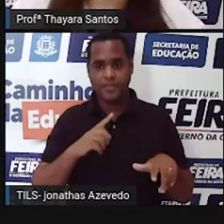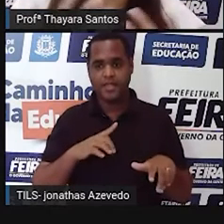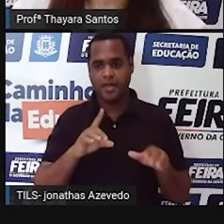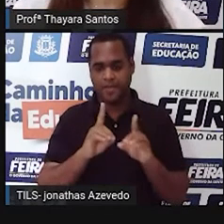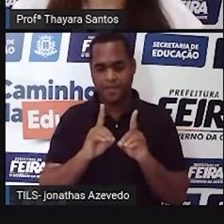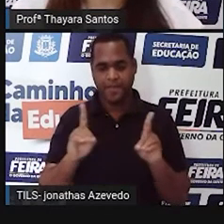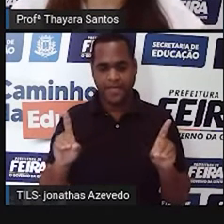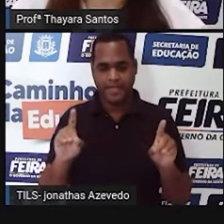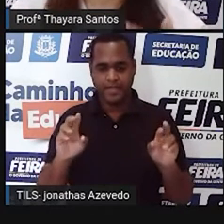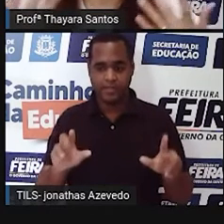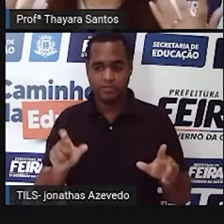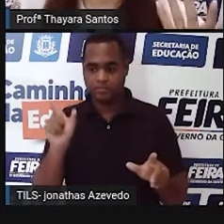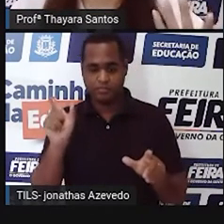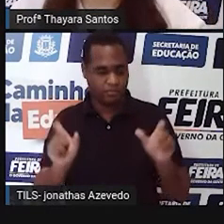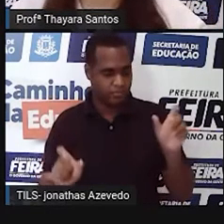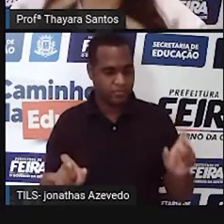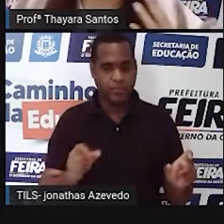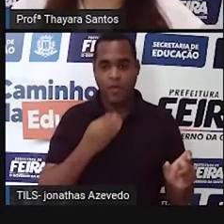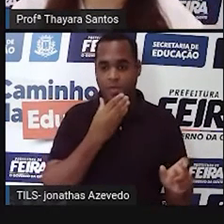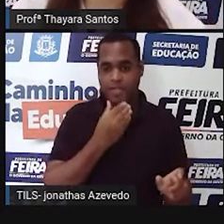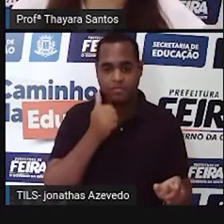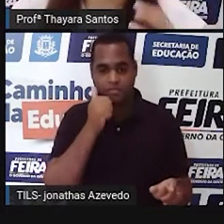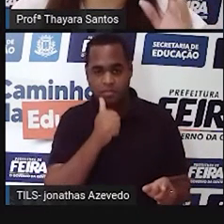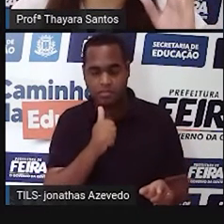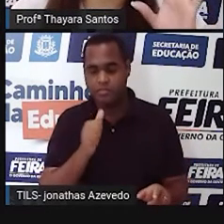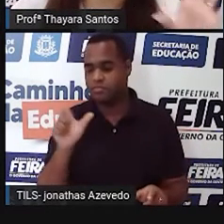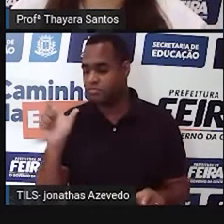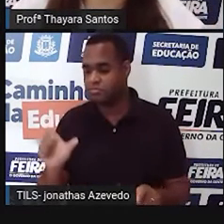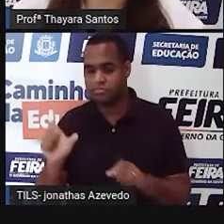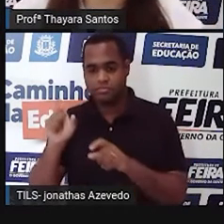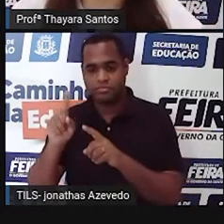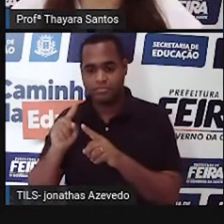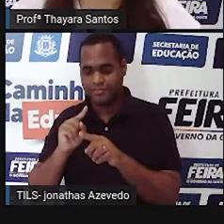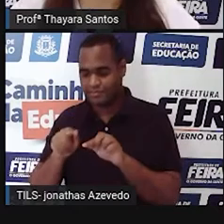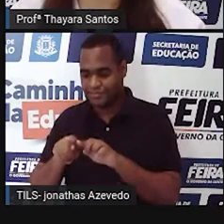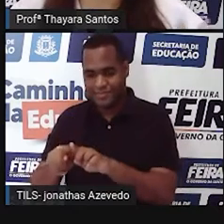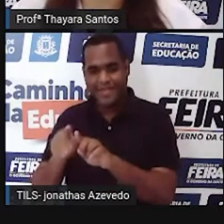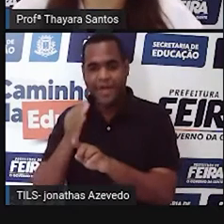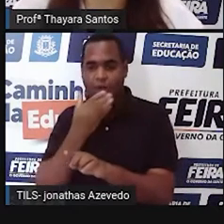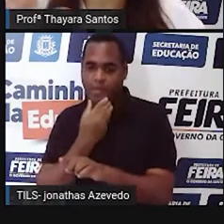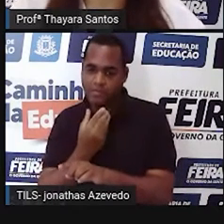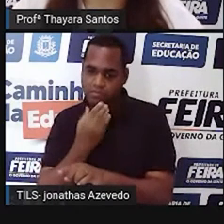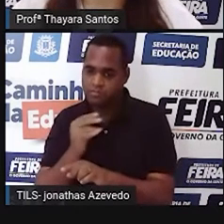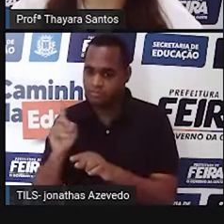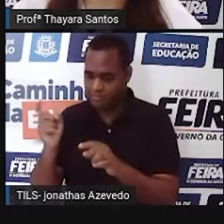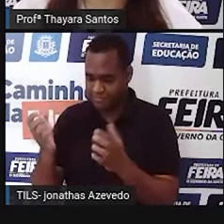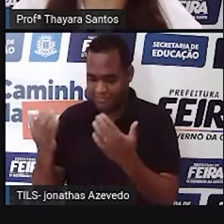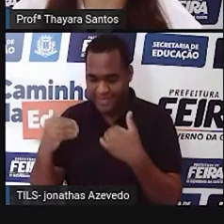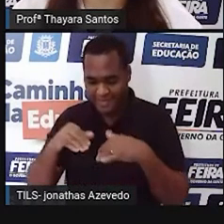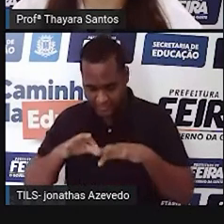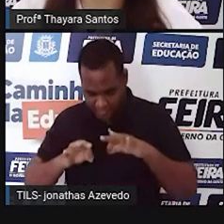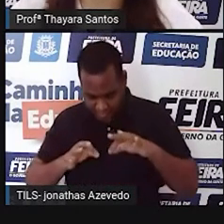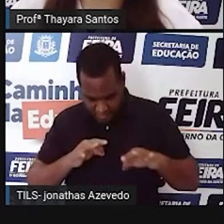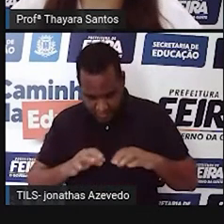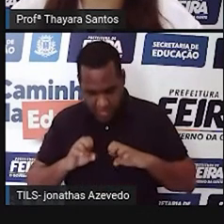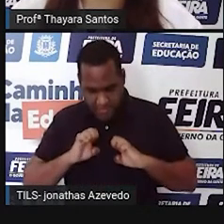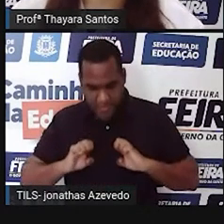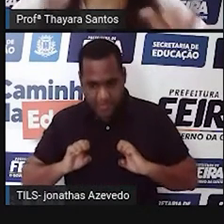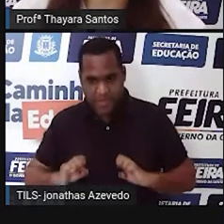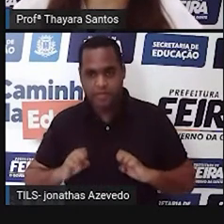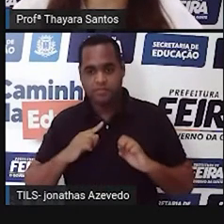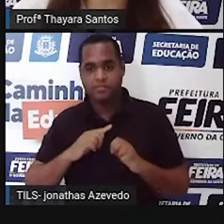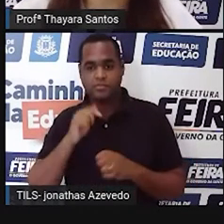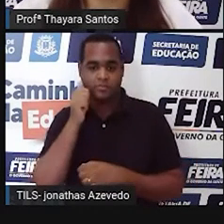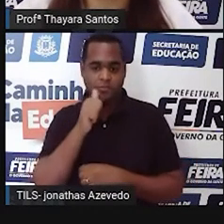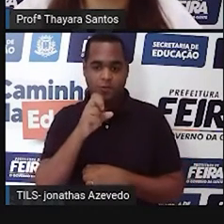que é o caso da nossa espécie. Os seres humanos, eles apresentam na estrutura reprodutiva masculina ou estrutura reprodutiva feminina,